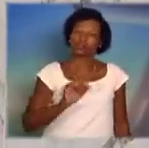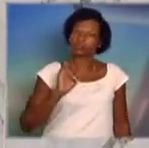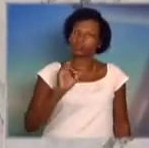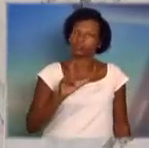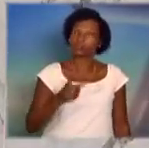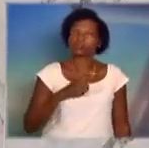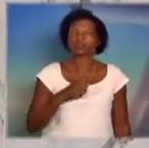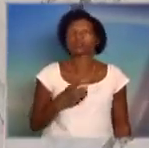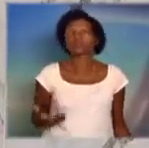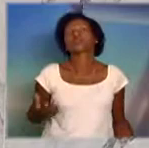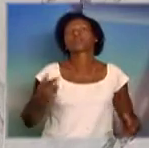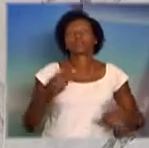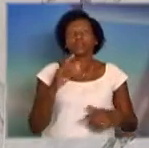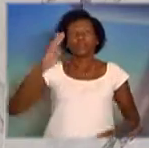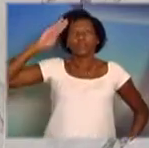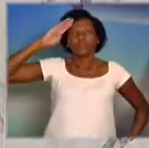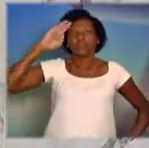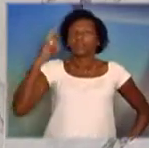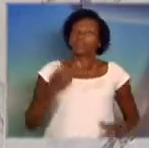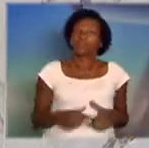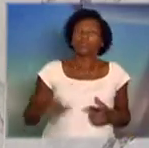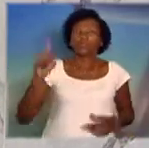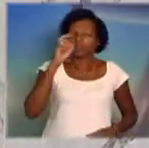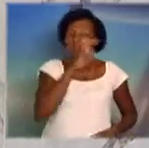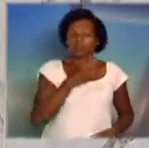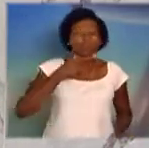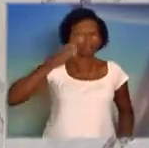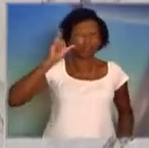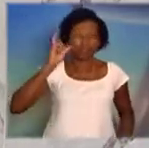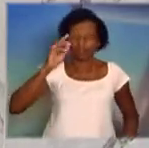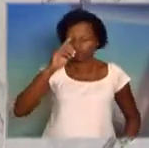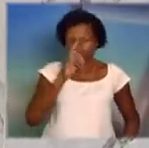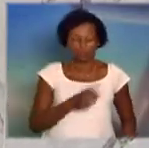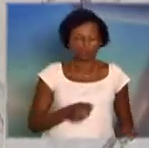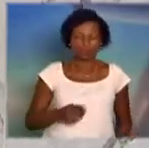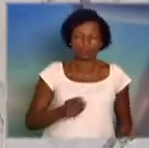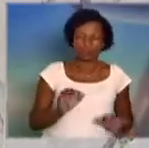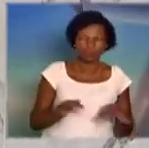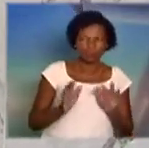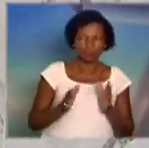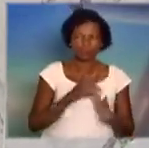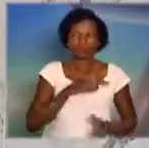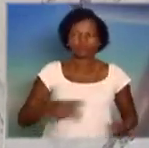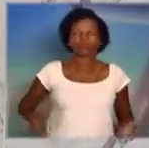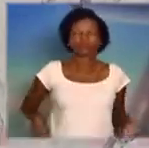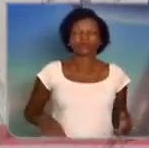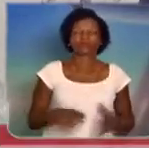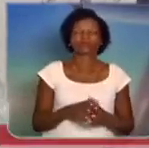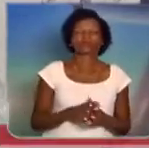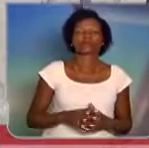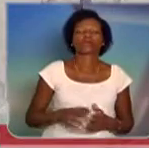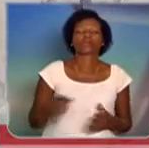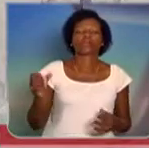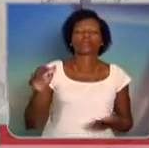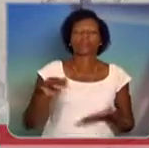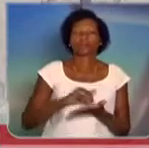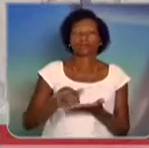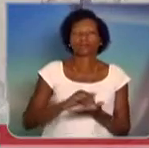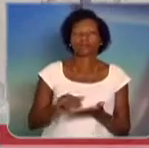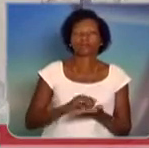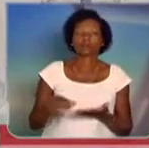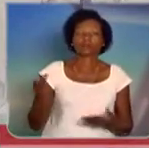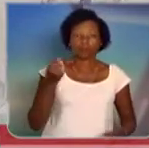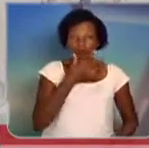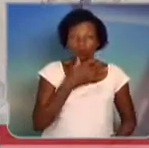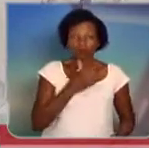situação muito difícil. E ontem foi designado para ser, só para fechar, senhor presidente, foi designado para ser o novo secretário de Segurança Pública do